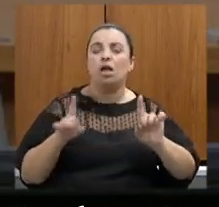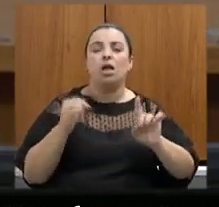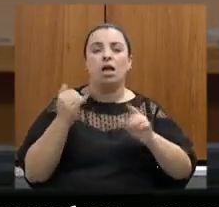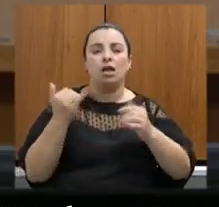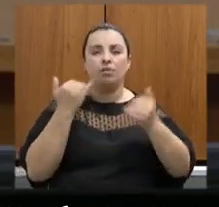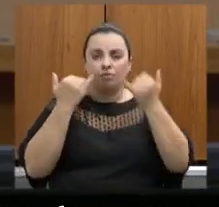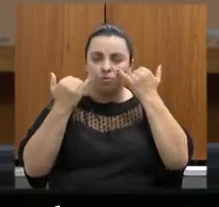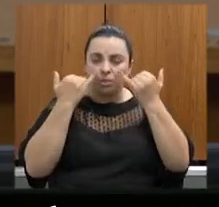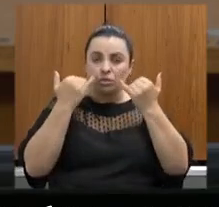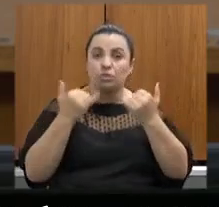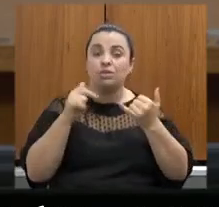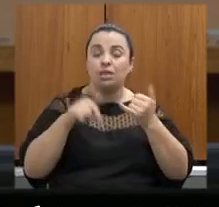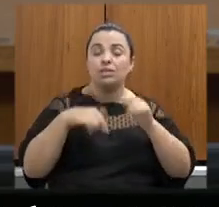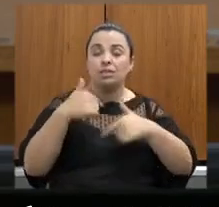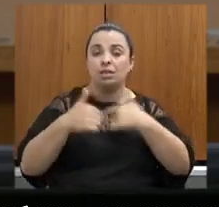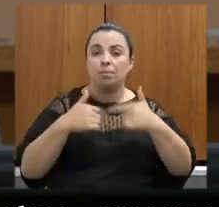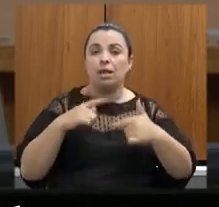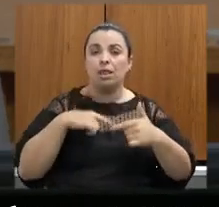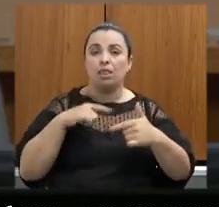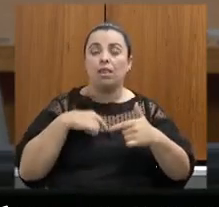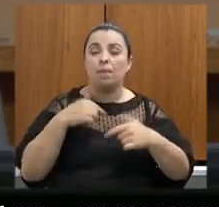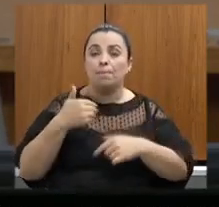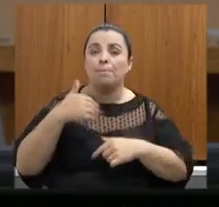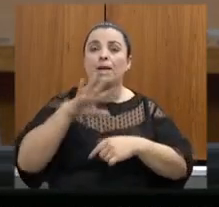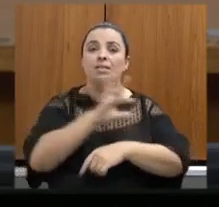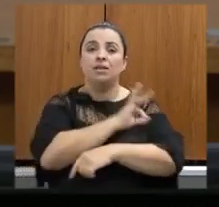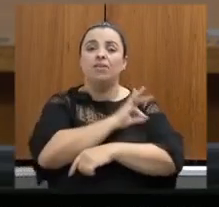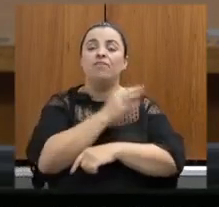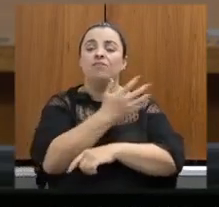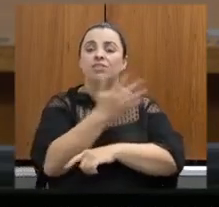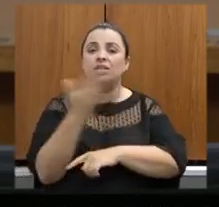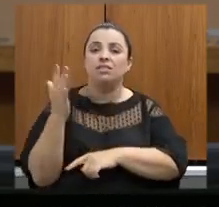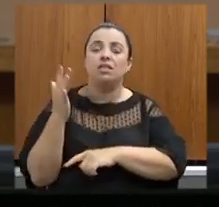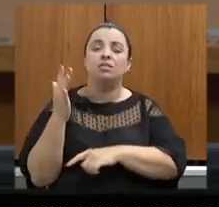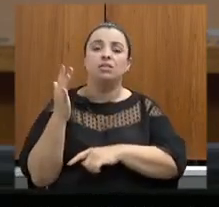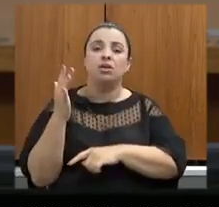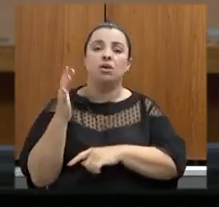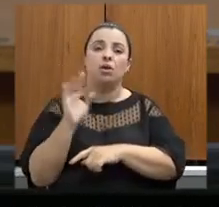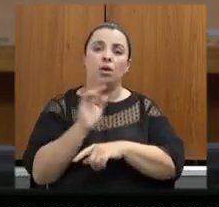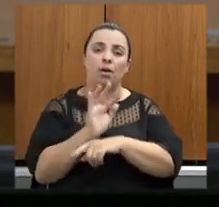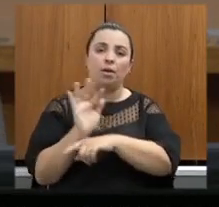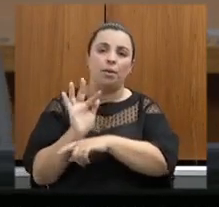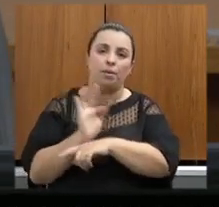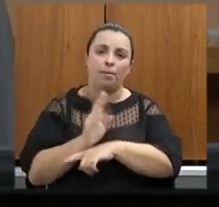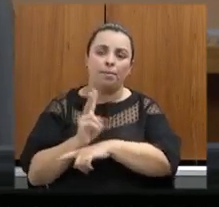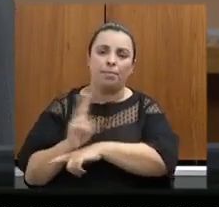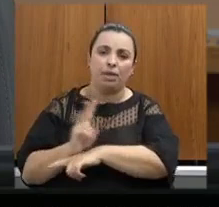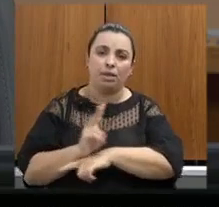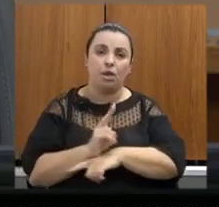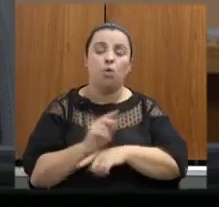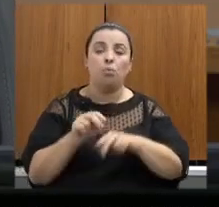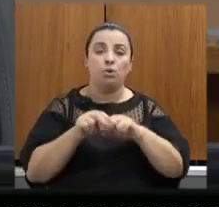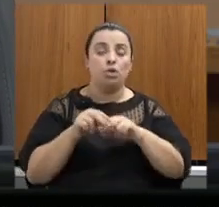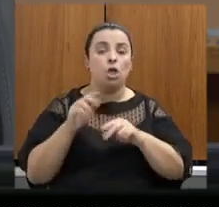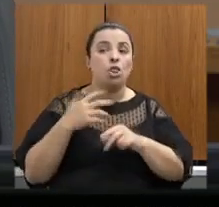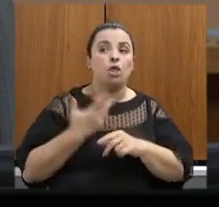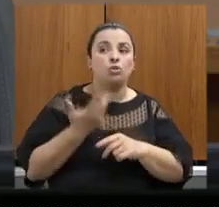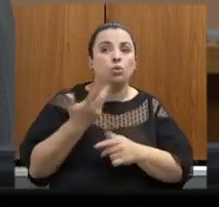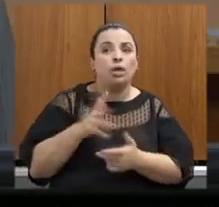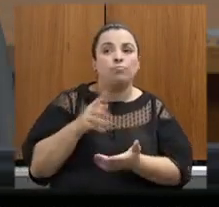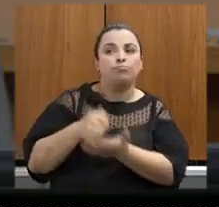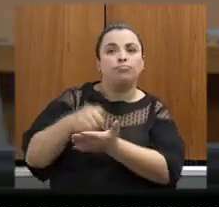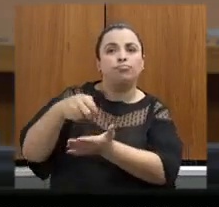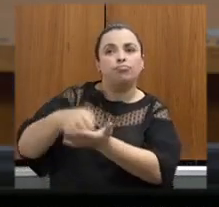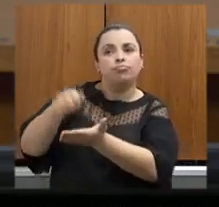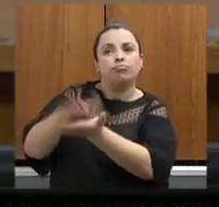regularização ambiental e diminuído os autos de infração porque de fato não é o nosso objetivo infracionar o nosso objetivo é